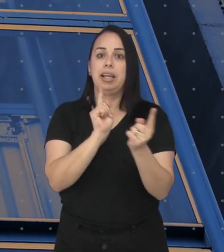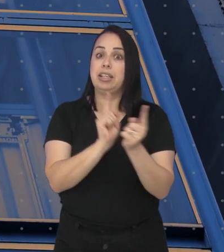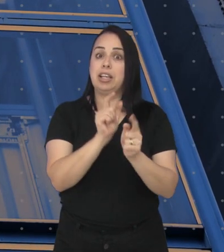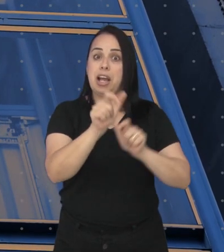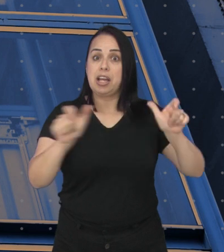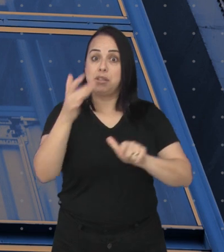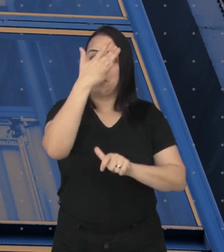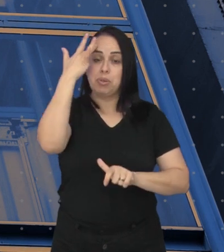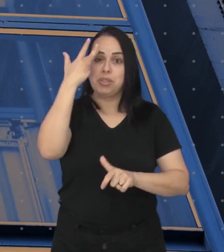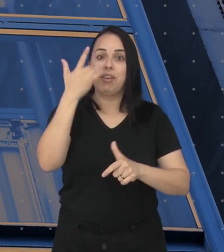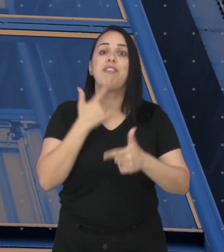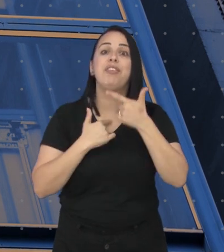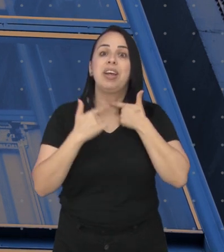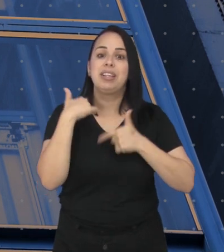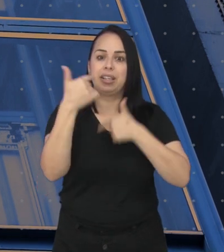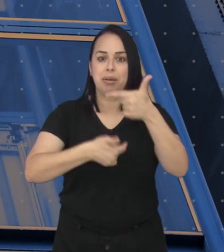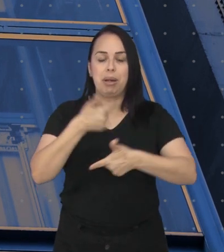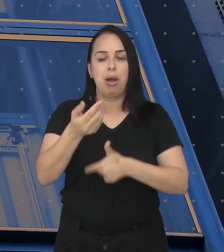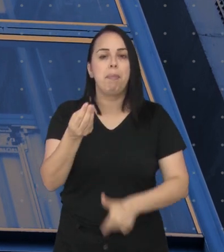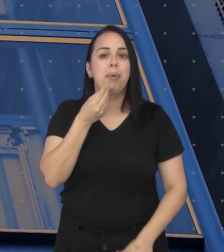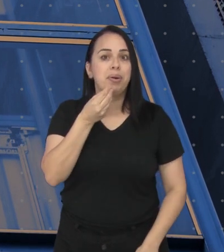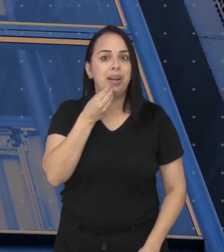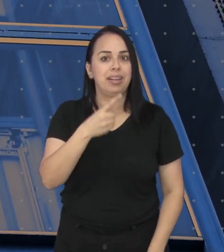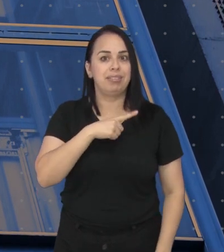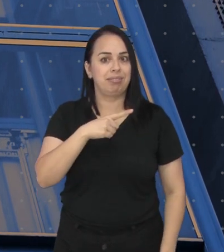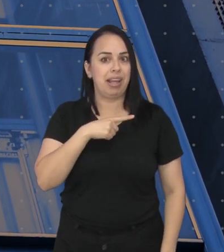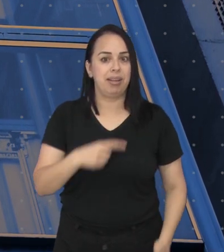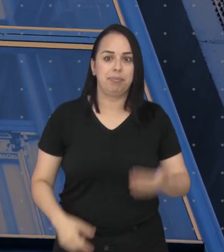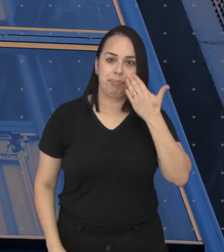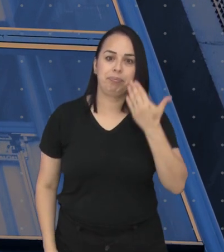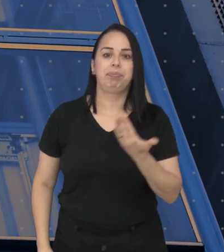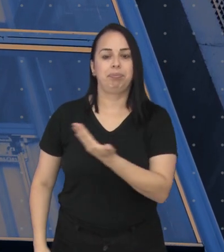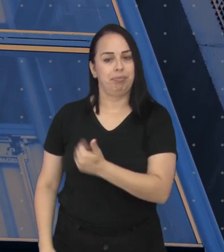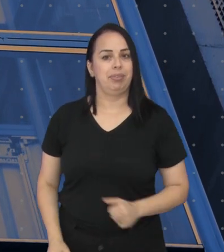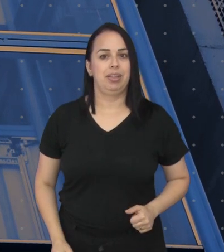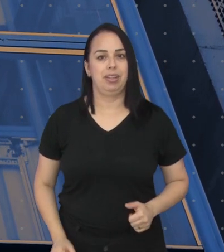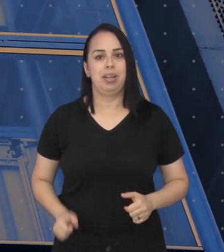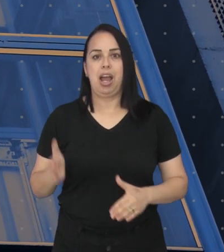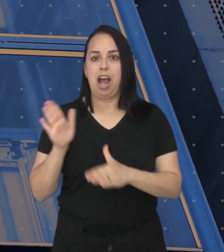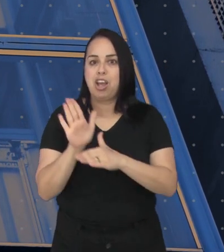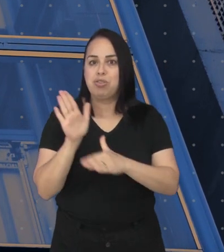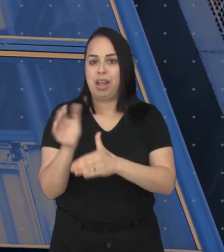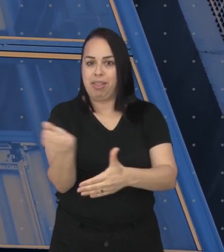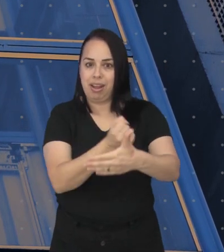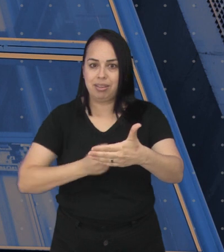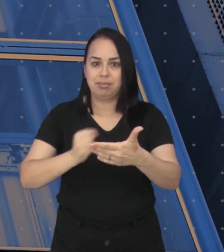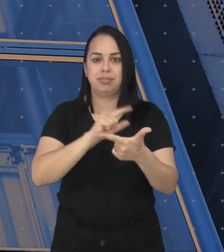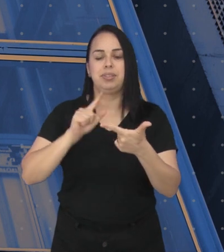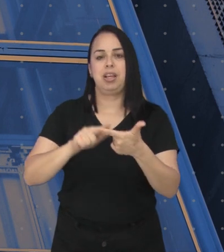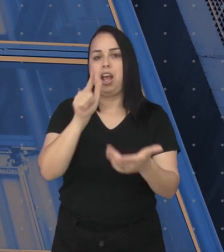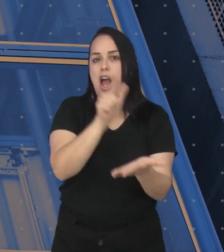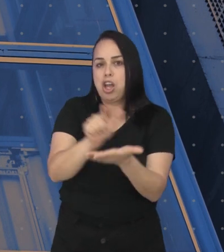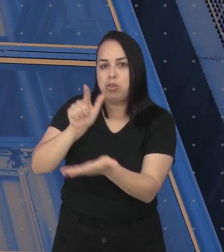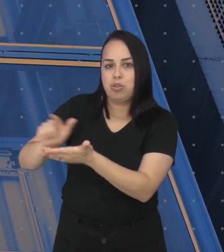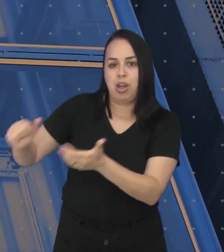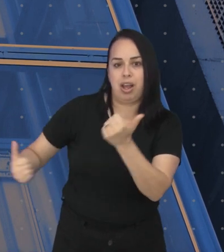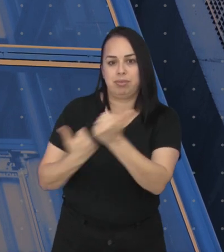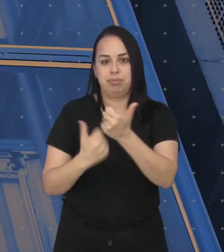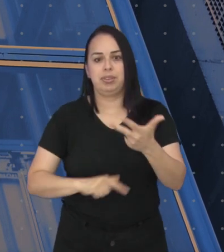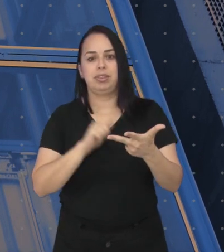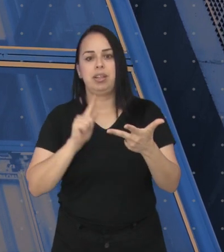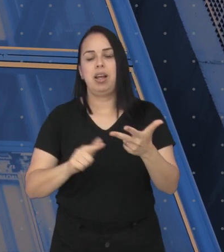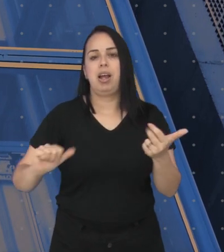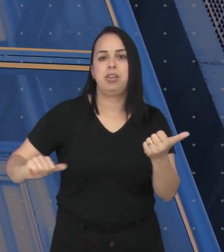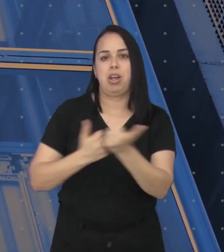PAT, posto de atendimento ao trabalhador de São José dos Campos, tem oportunidades de emprego para ajudante de cozinha,